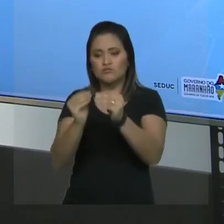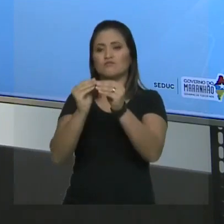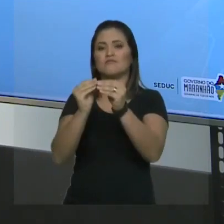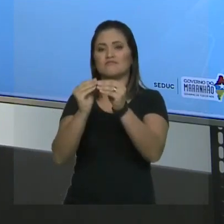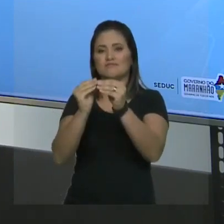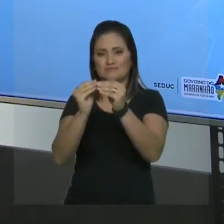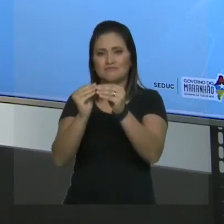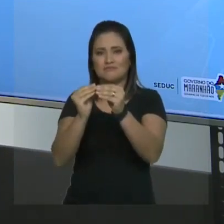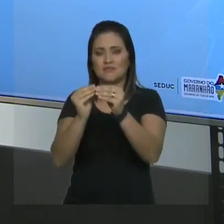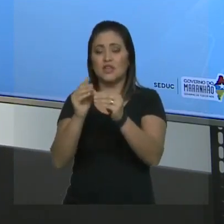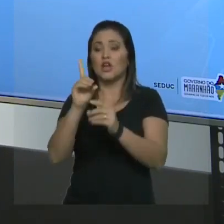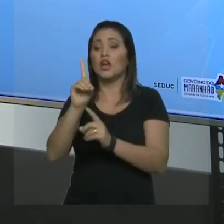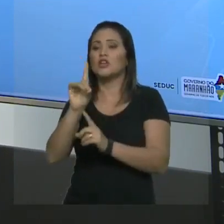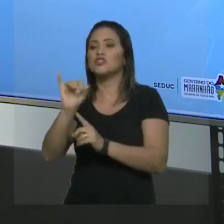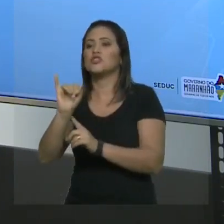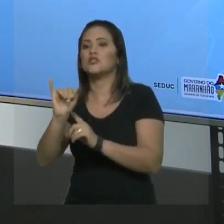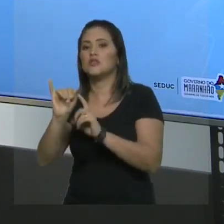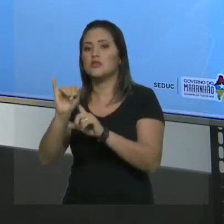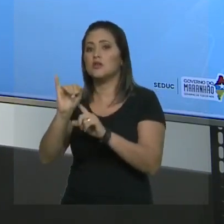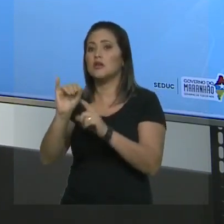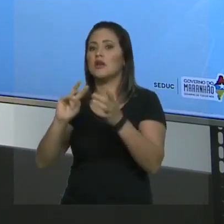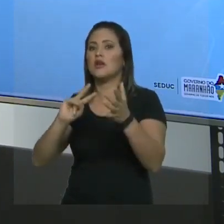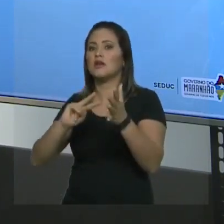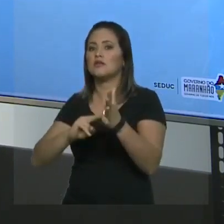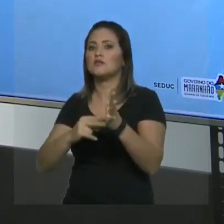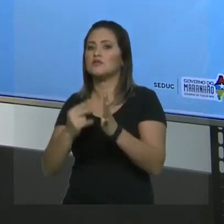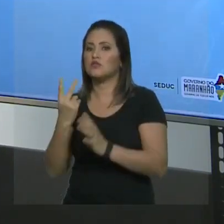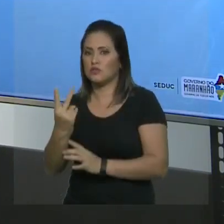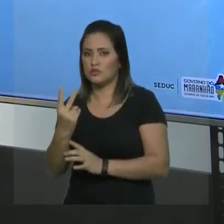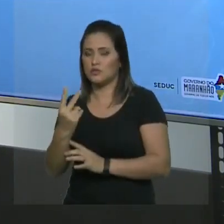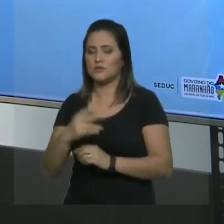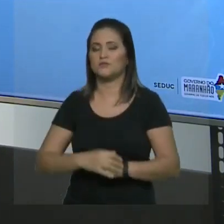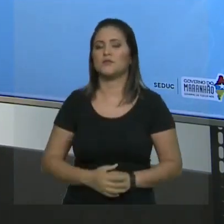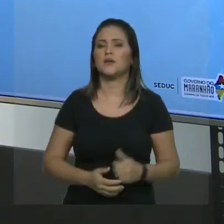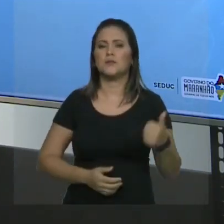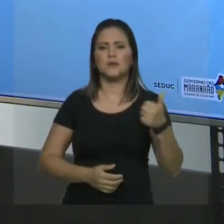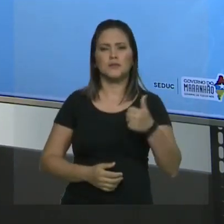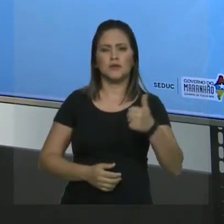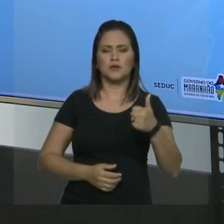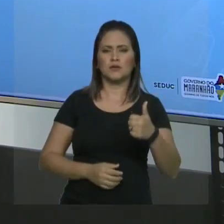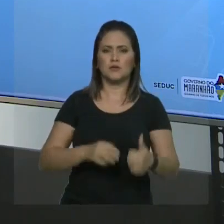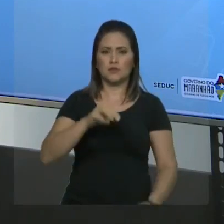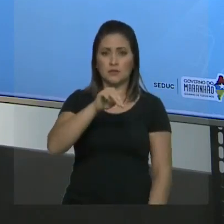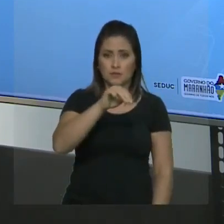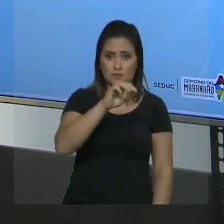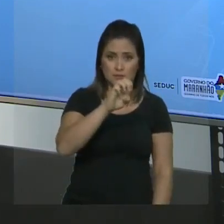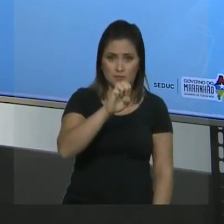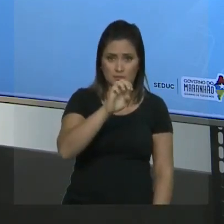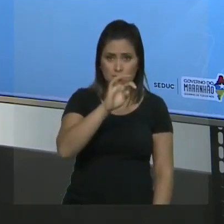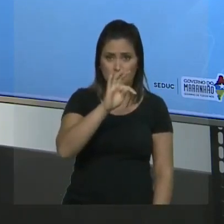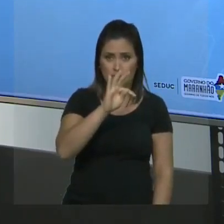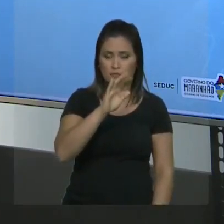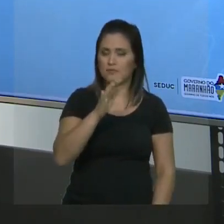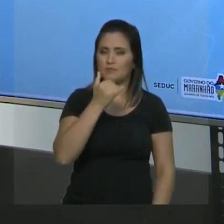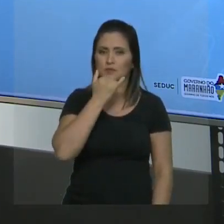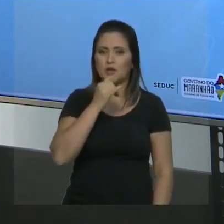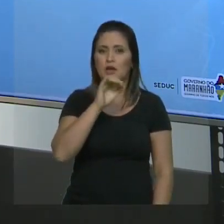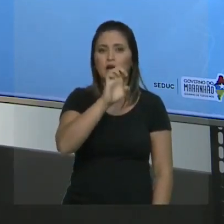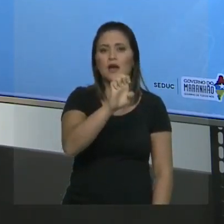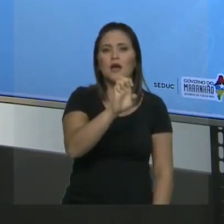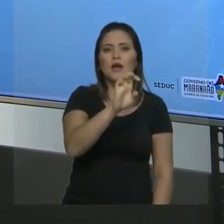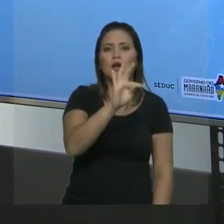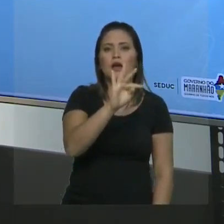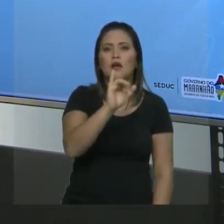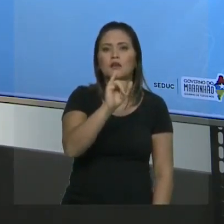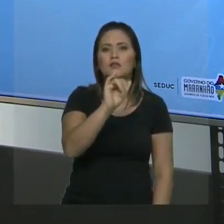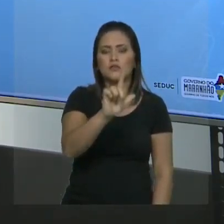alfabética, quem vem primeiro, o radical etil. Vamos lá. No carbono 2 tem um etil. Aqui, como eu já falei, no